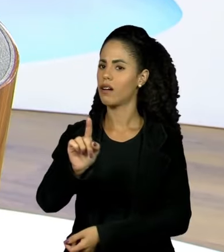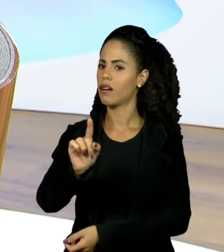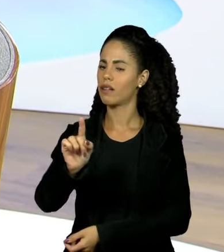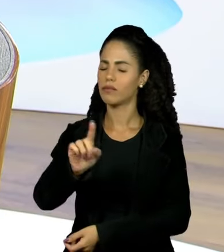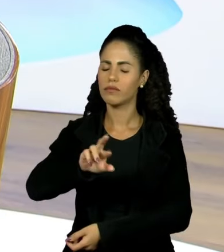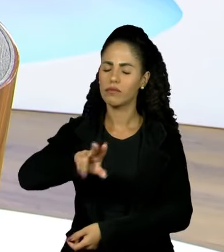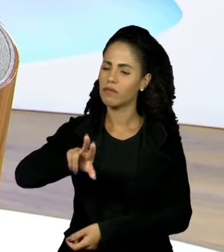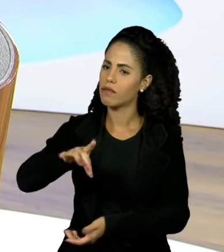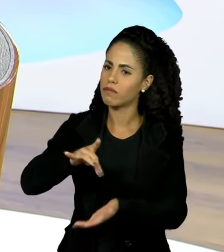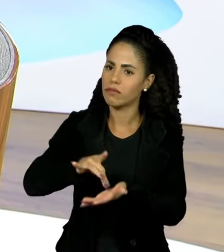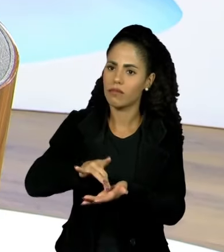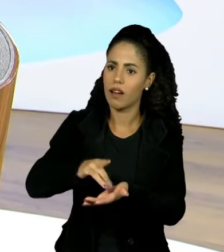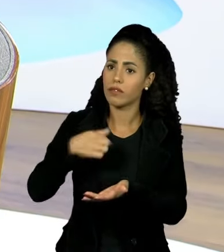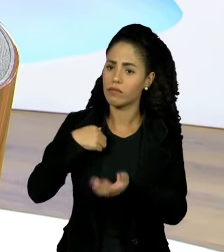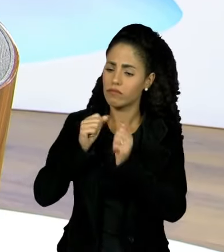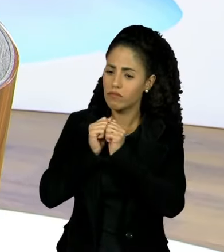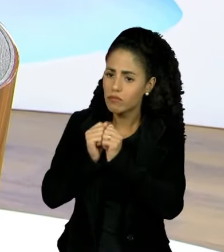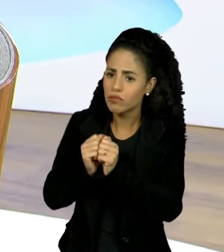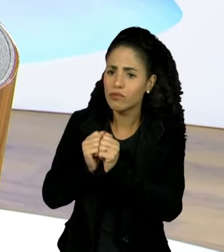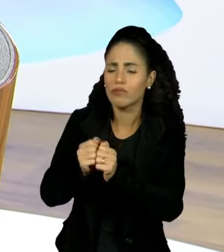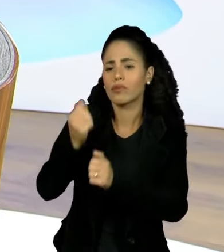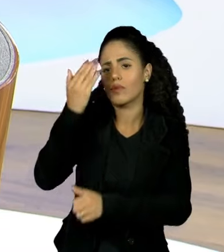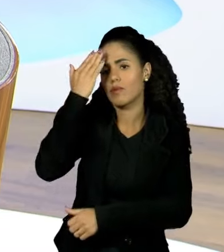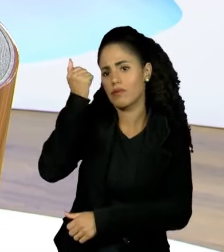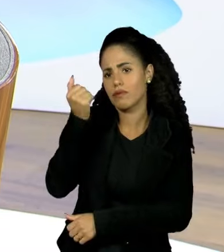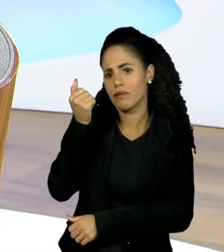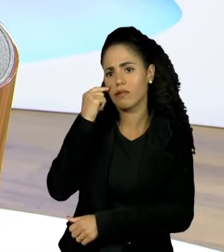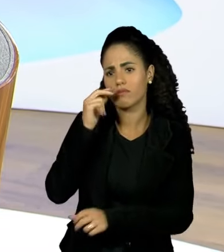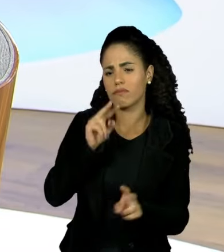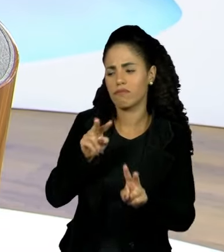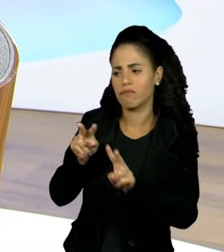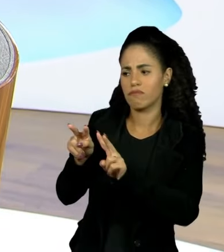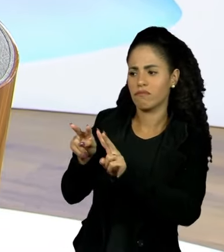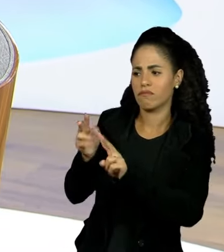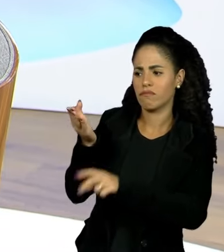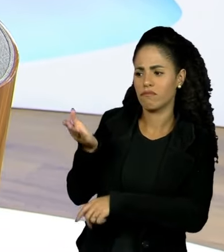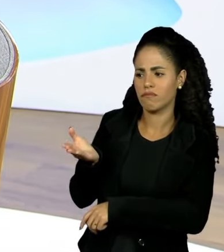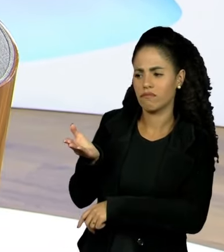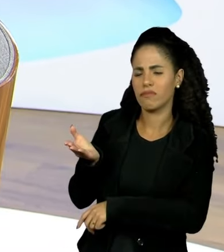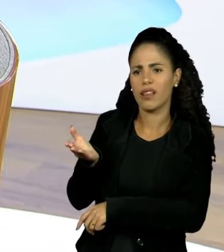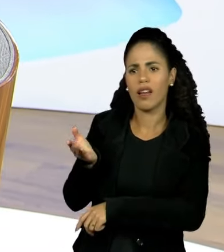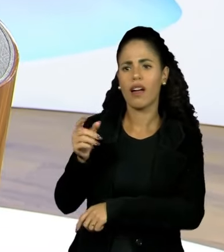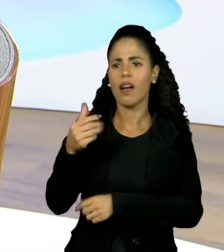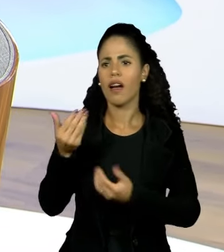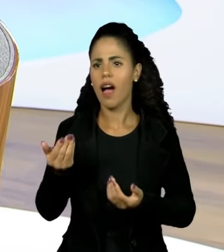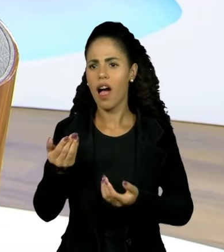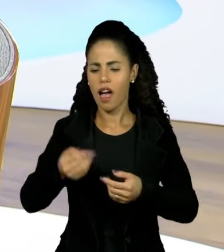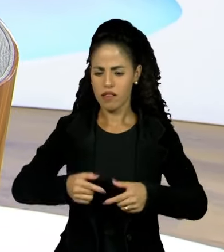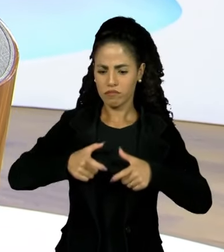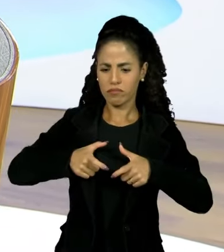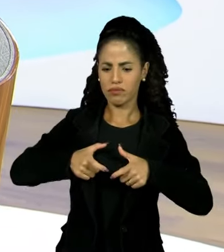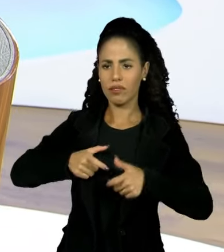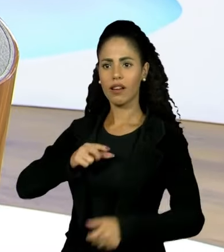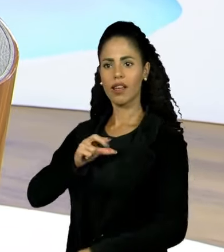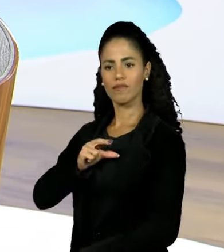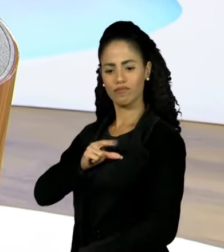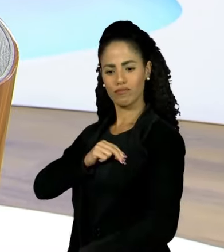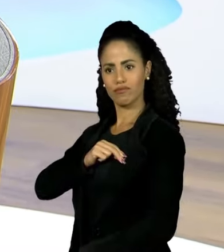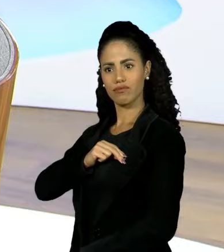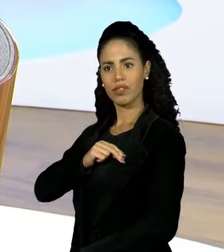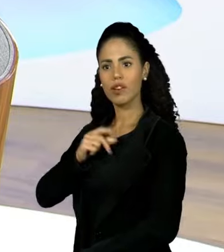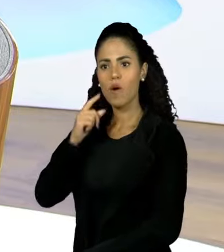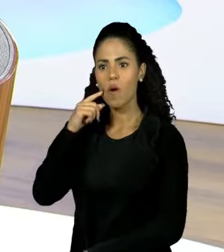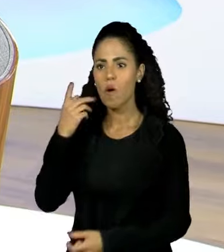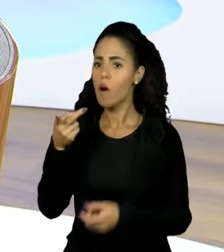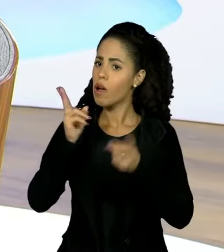eu estava perto, olhando para ele, essa metália é para ele continuar